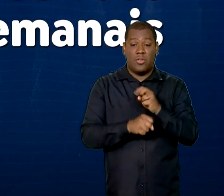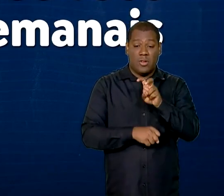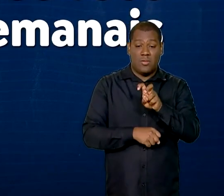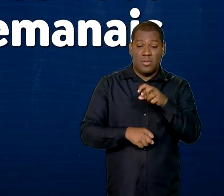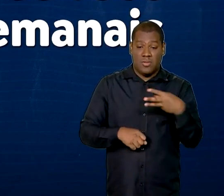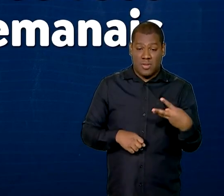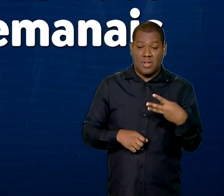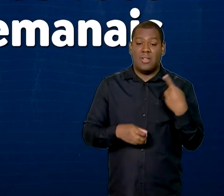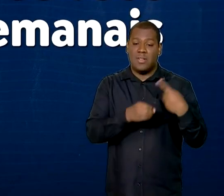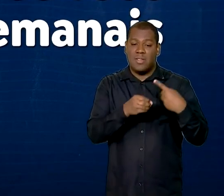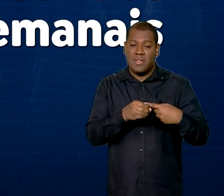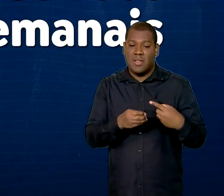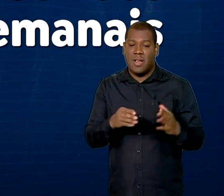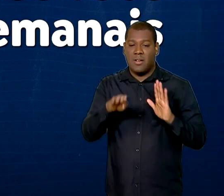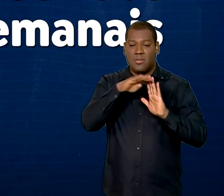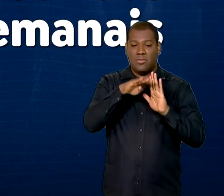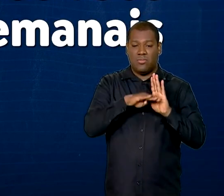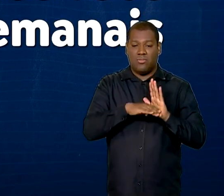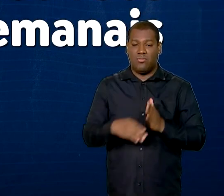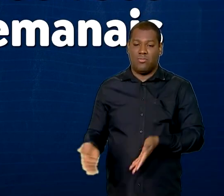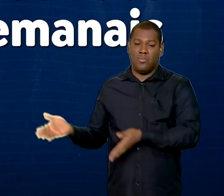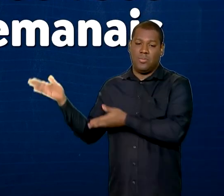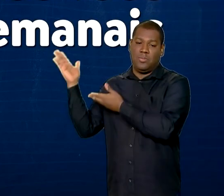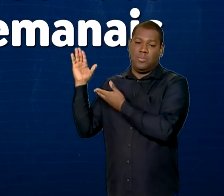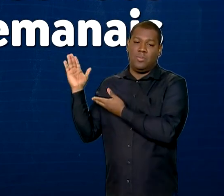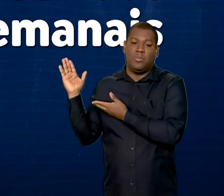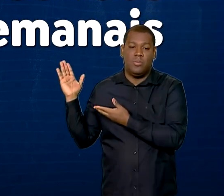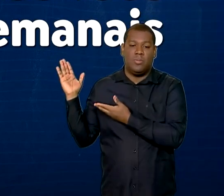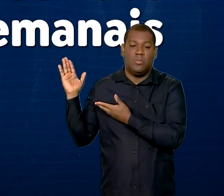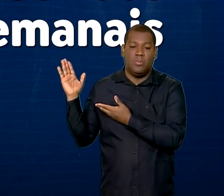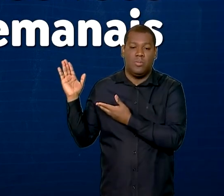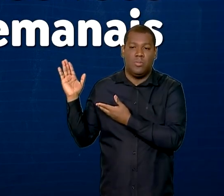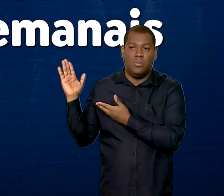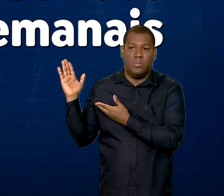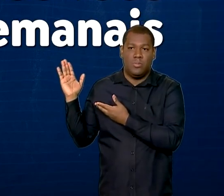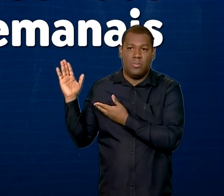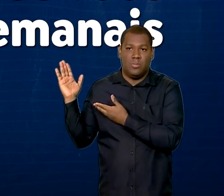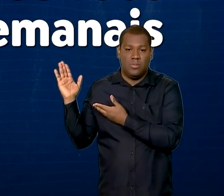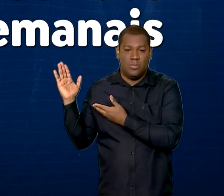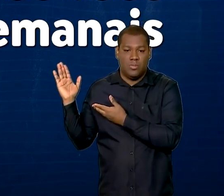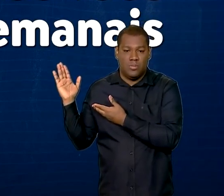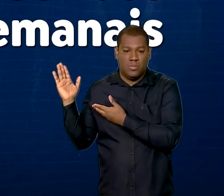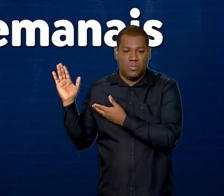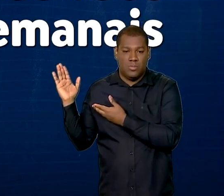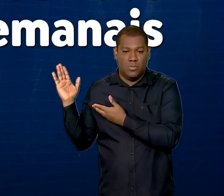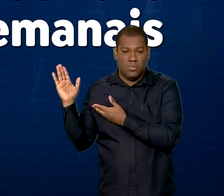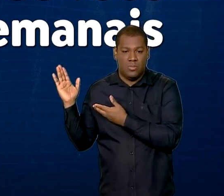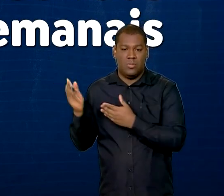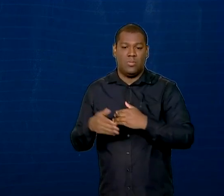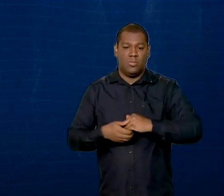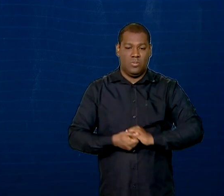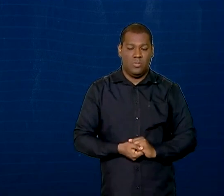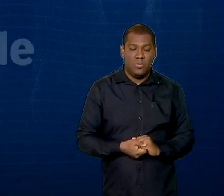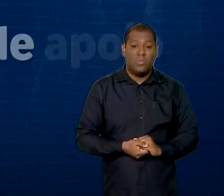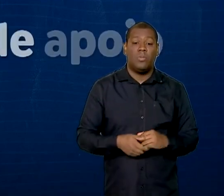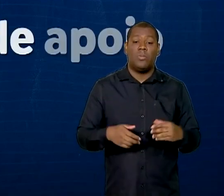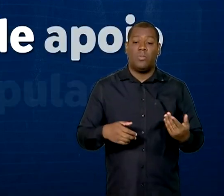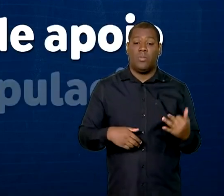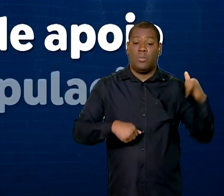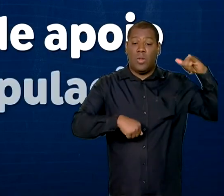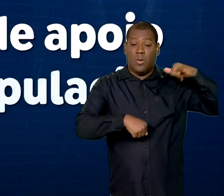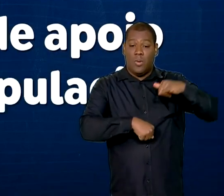de Caxias do Sul, Santo Ângelo, Passo Fundo, Pelotas, Santa Maria e Uruguaiana. Além disso, os